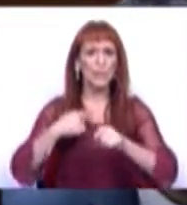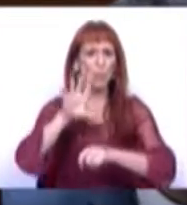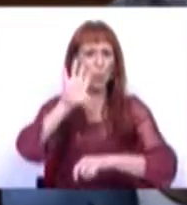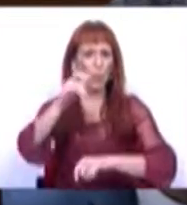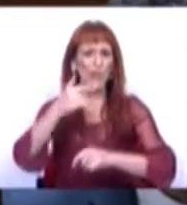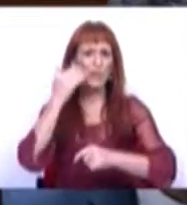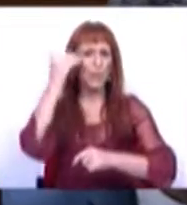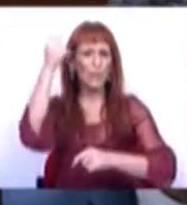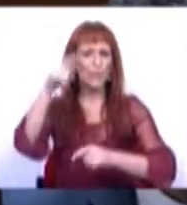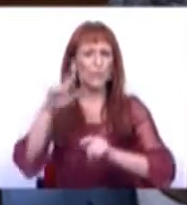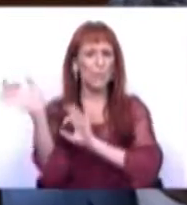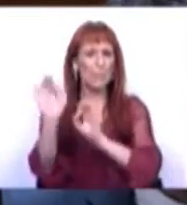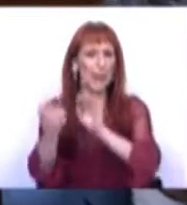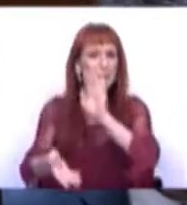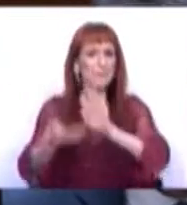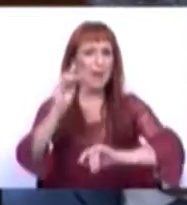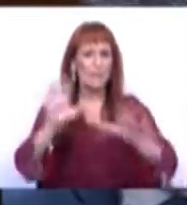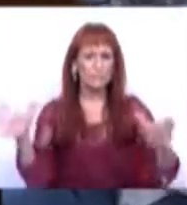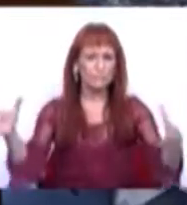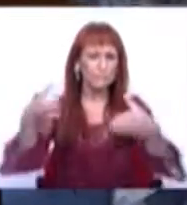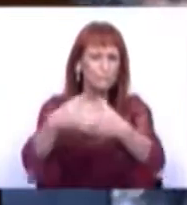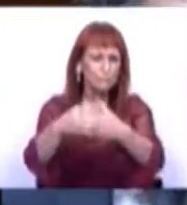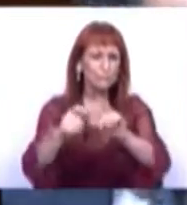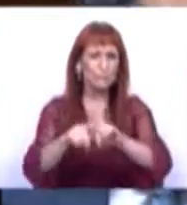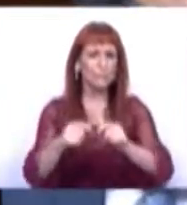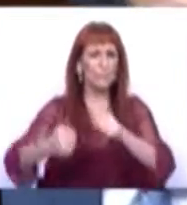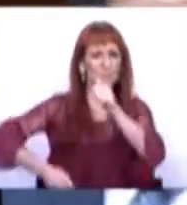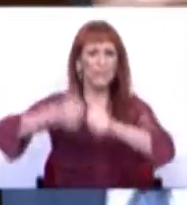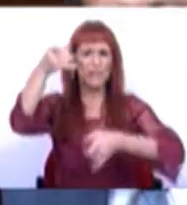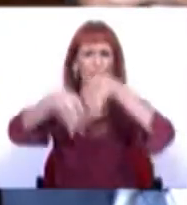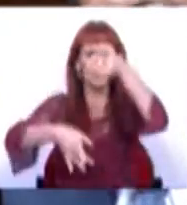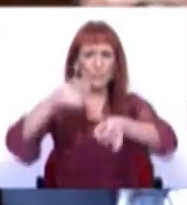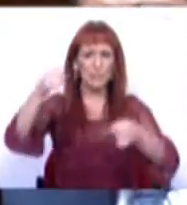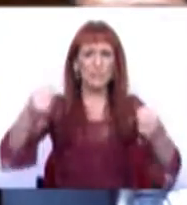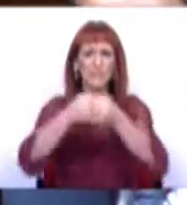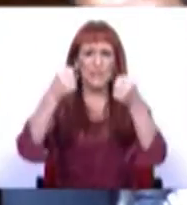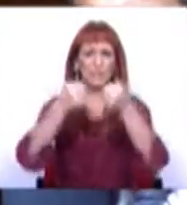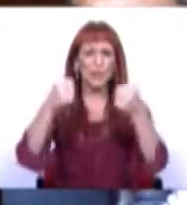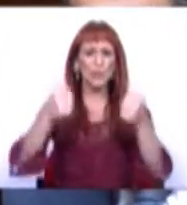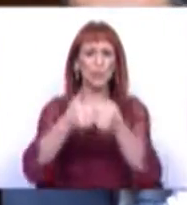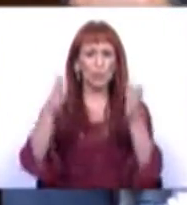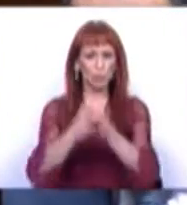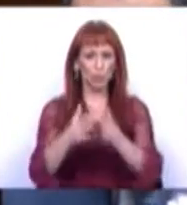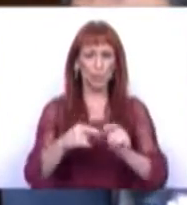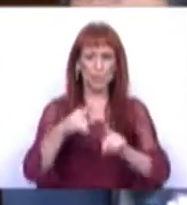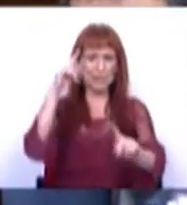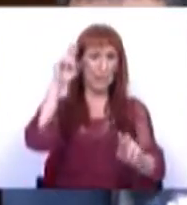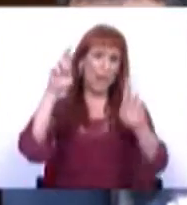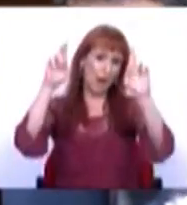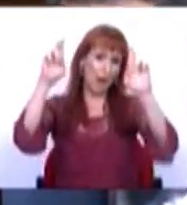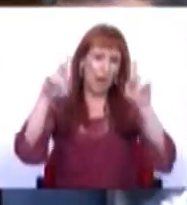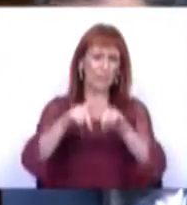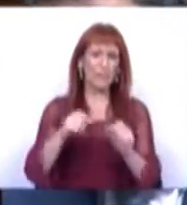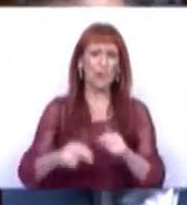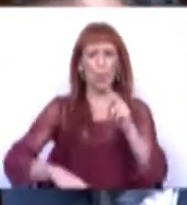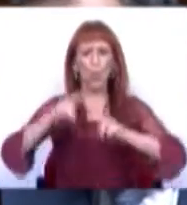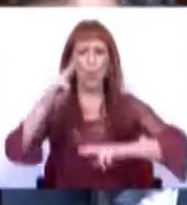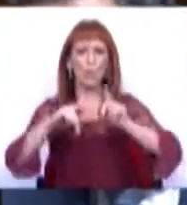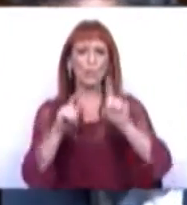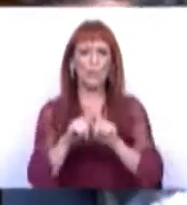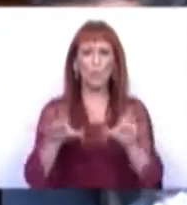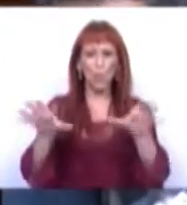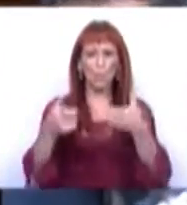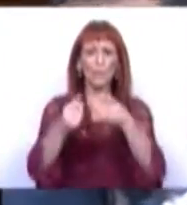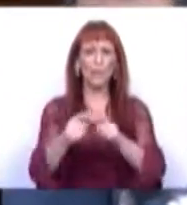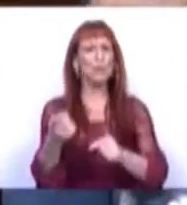país, um futuro mais preparado para abraçar e vencer todos os desafios. Esta ambição de construirmos uma